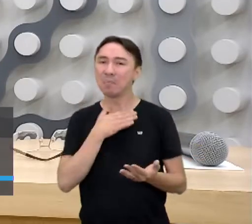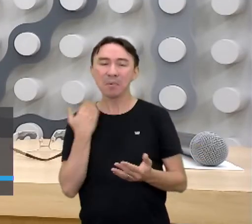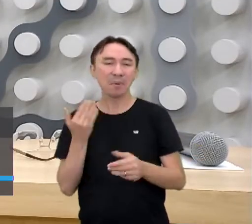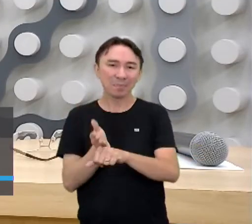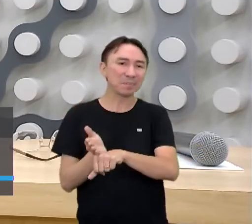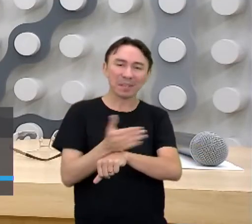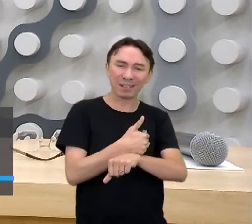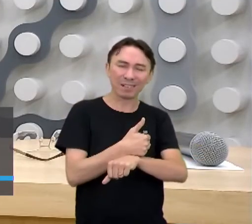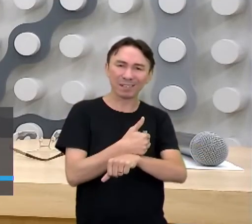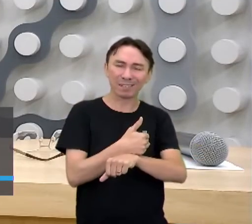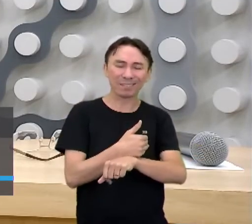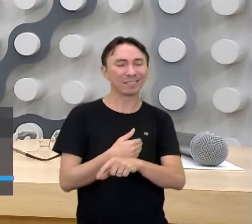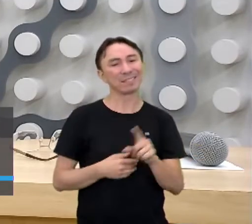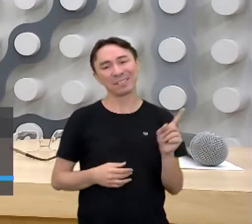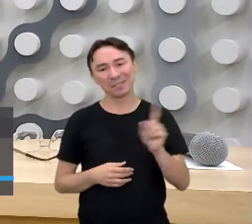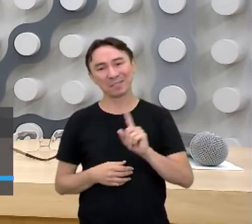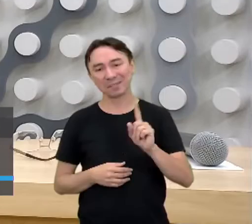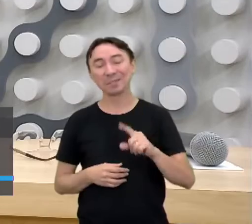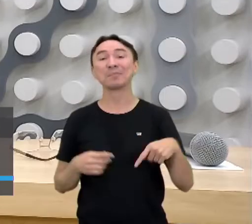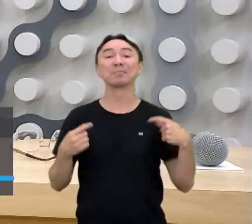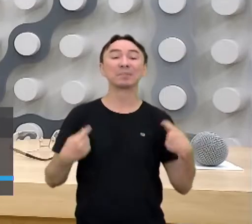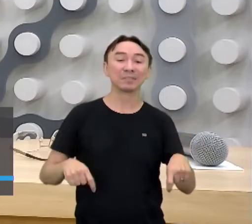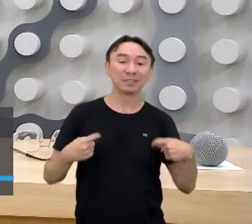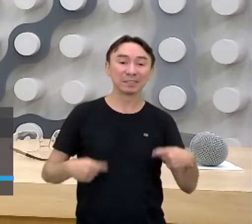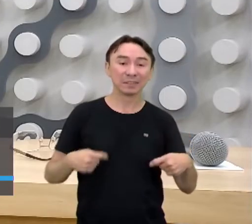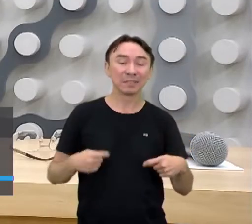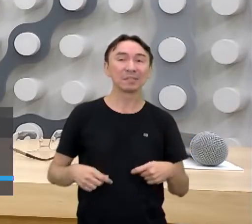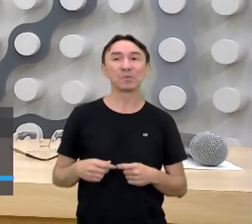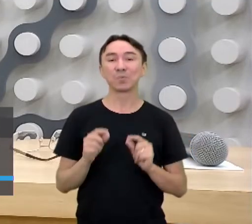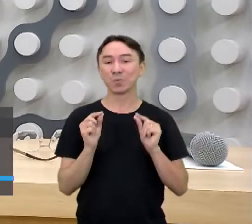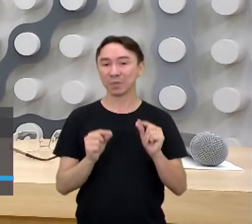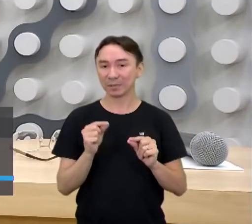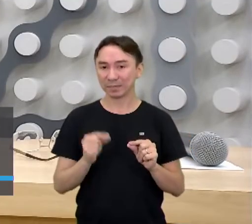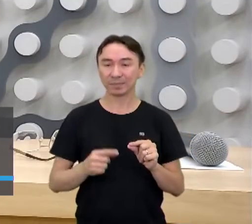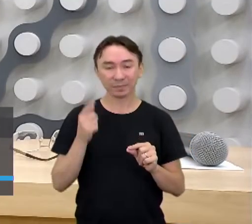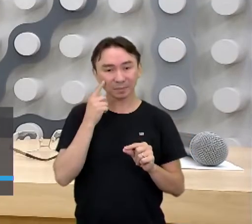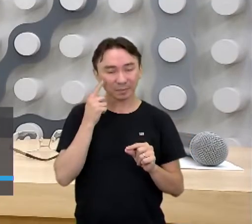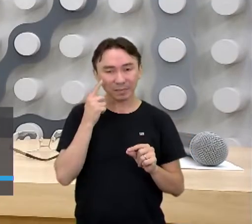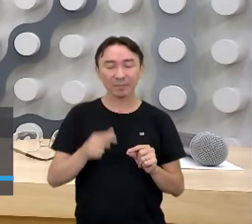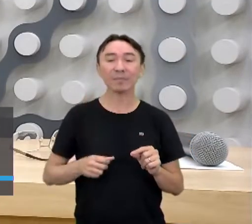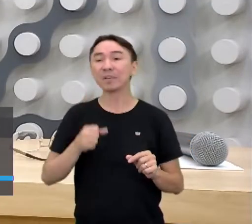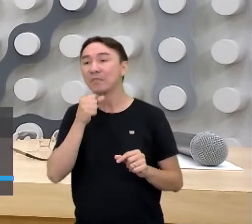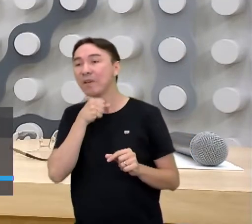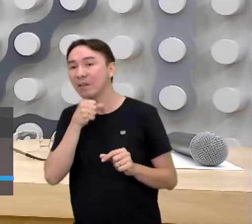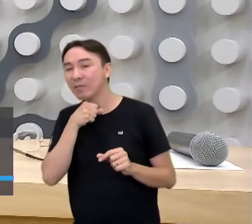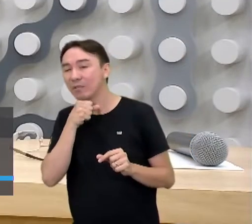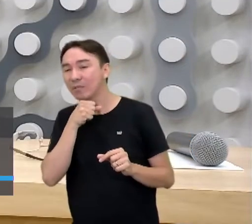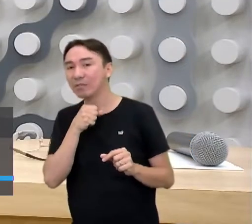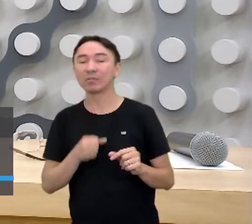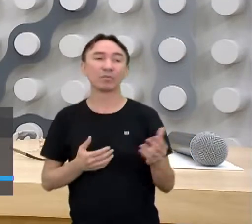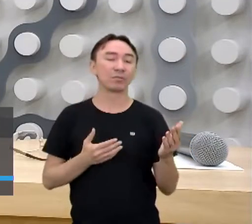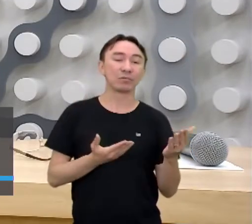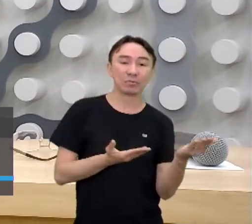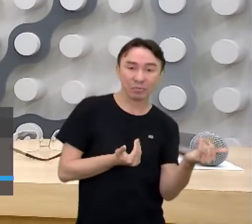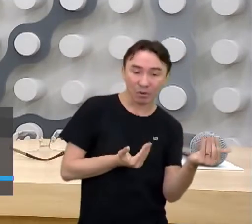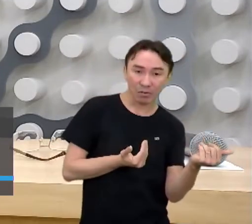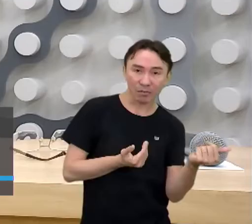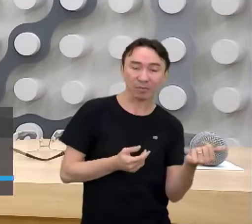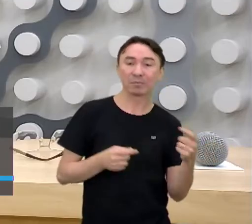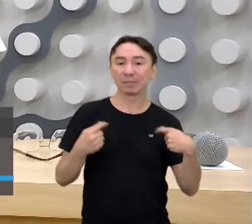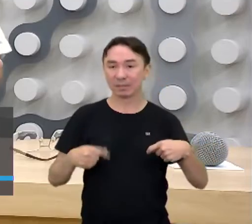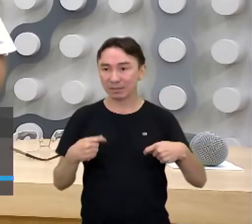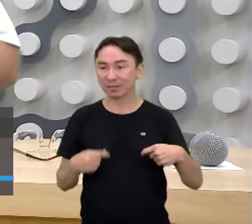é fazer uma equiparação, né, entre os mais velhos e os mais novos. É com os mais novos